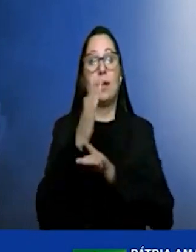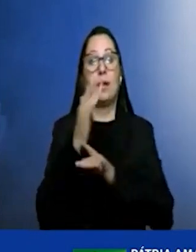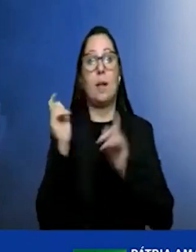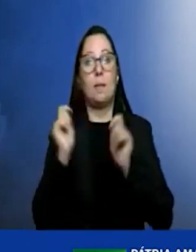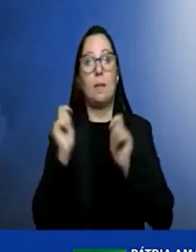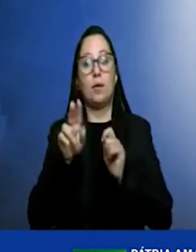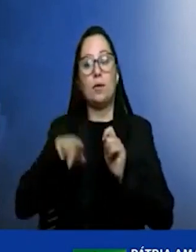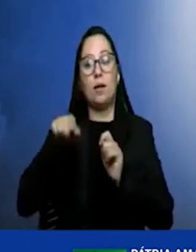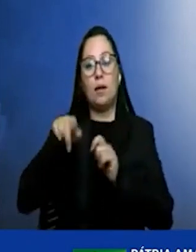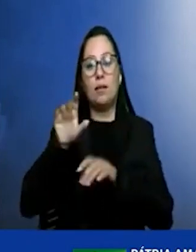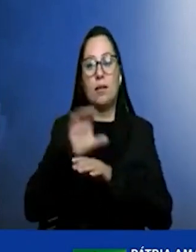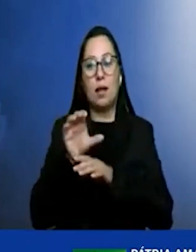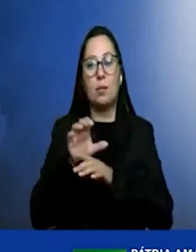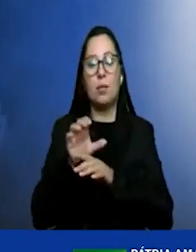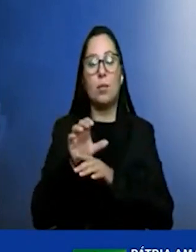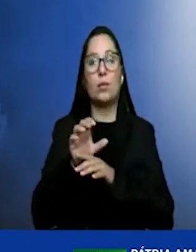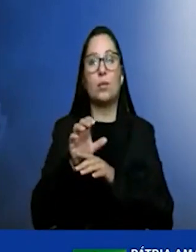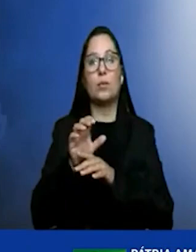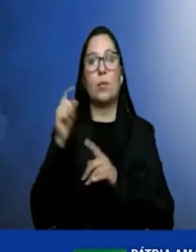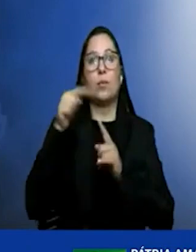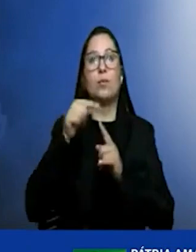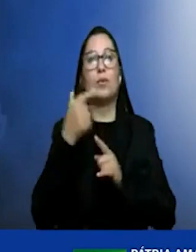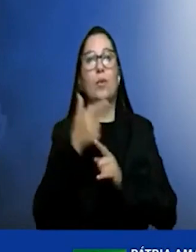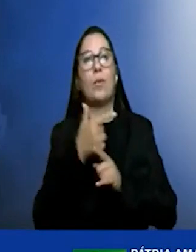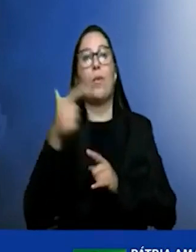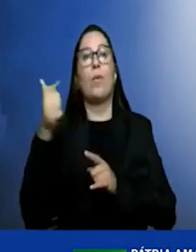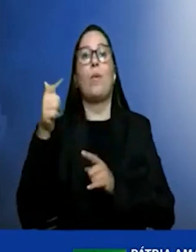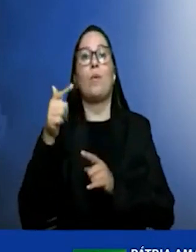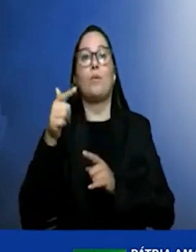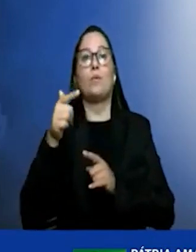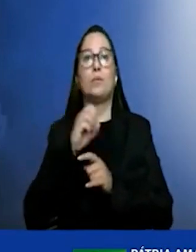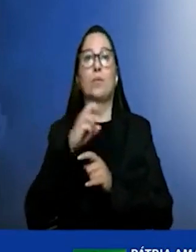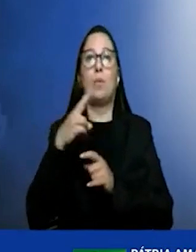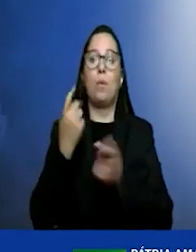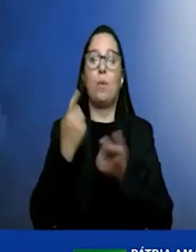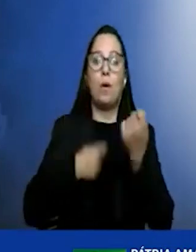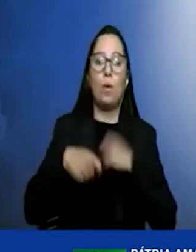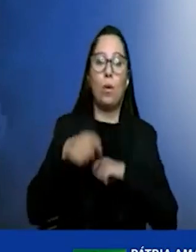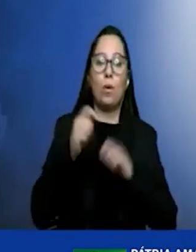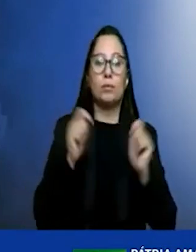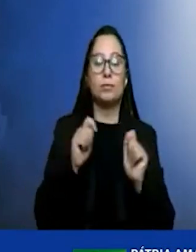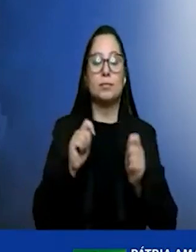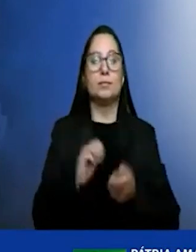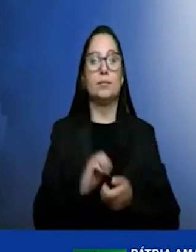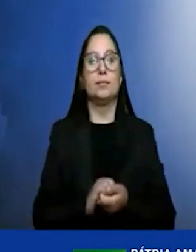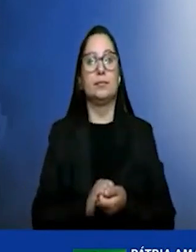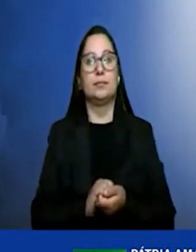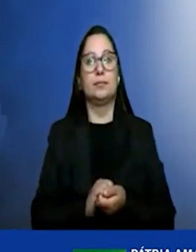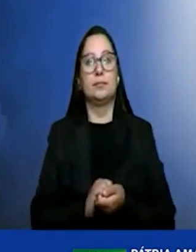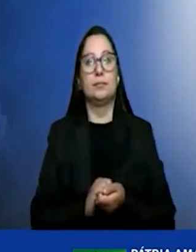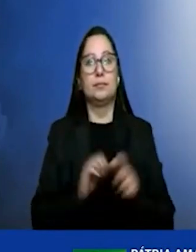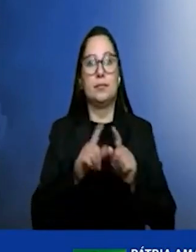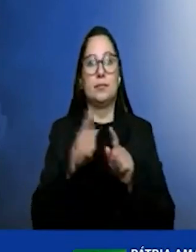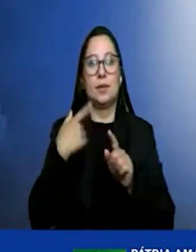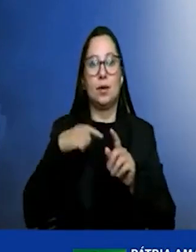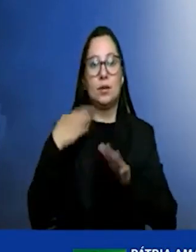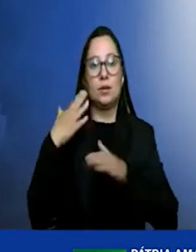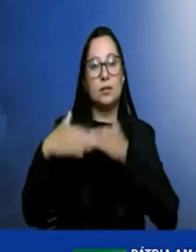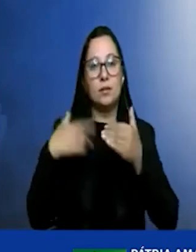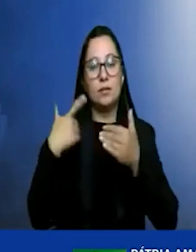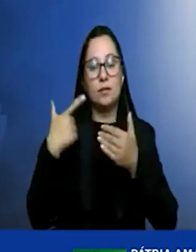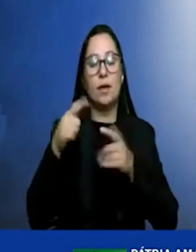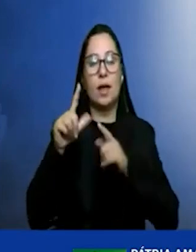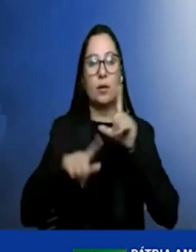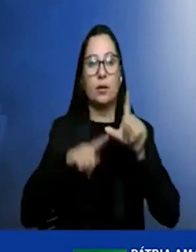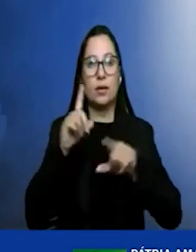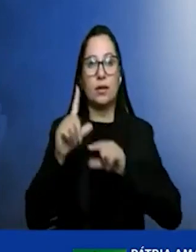para um fim mais nobre e um fim viável economicamente então nós temos que desenvolver também com essa alternativa na hora de